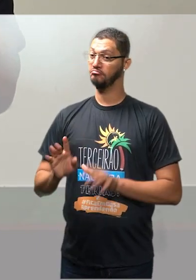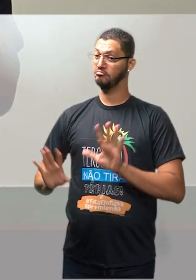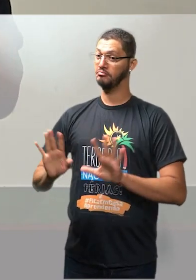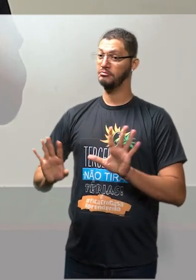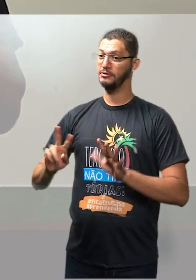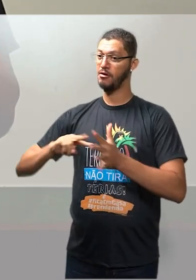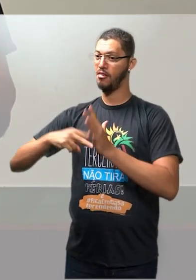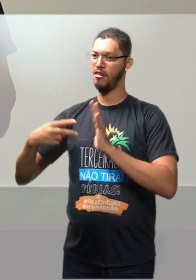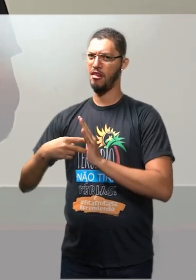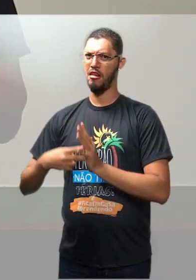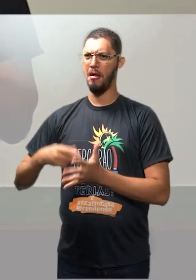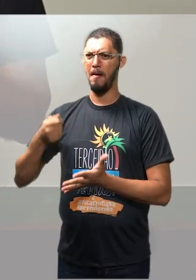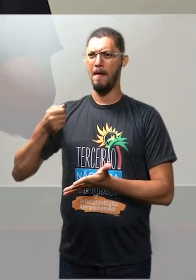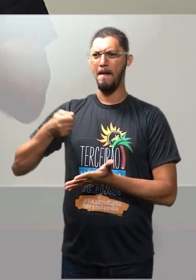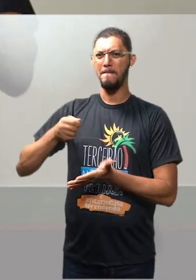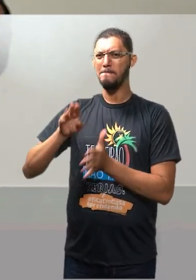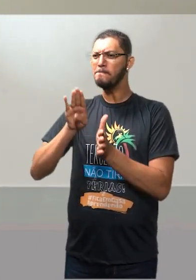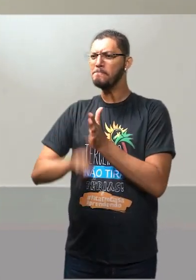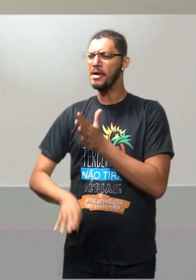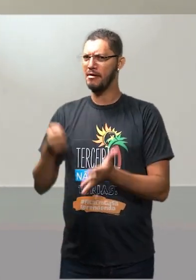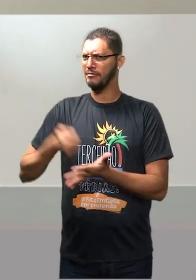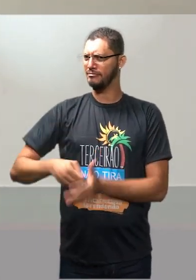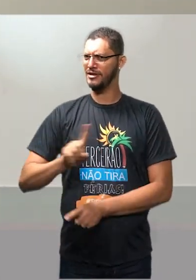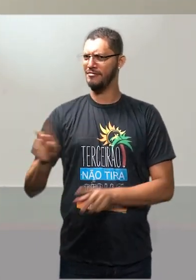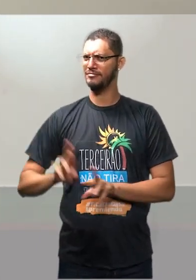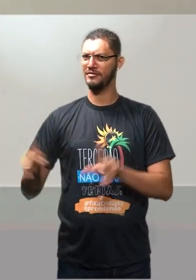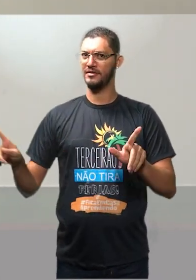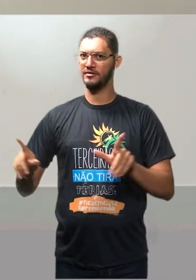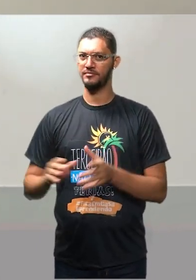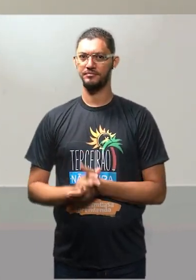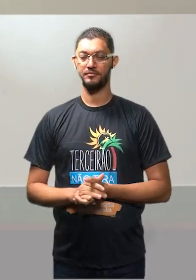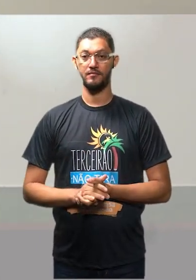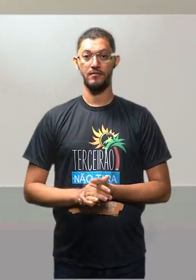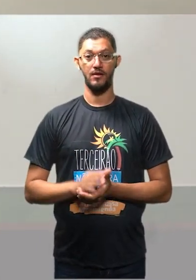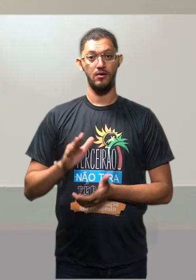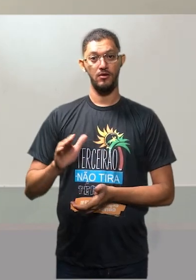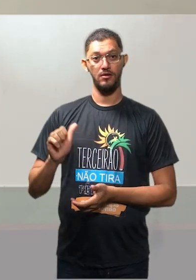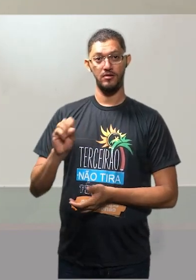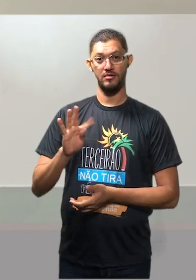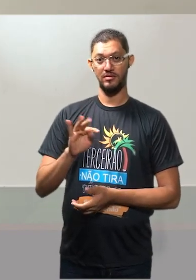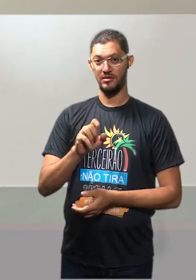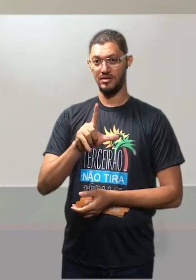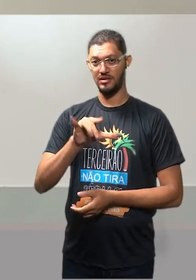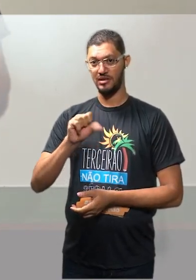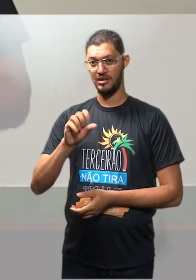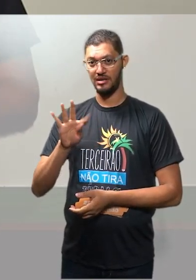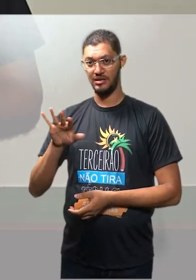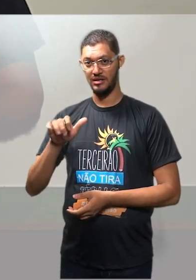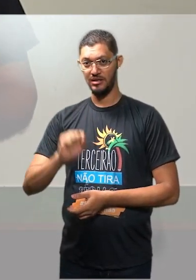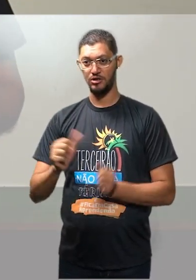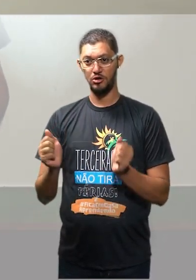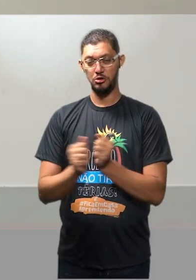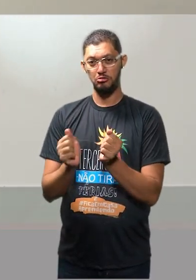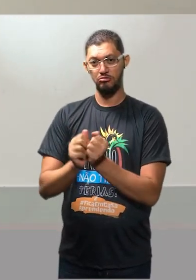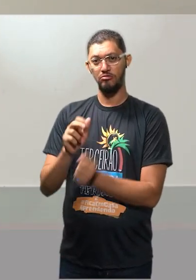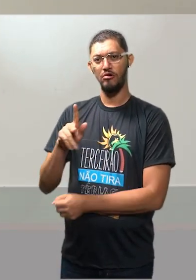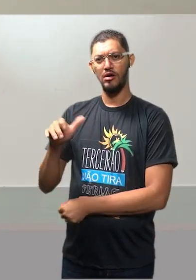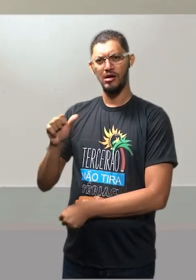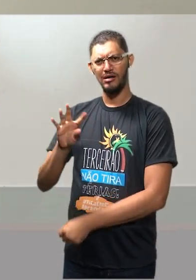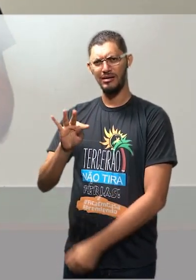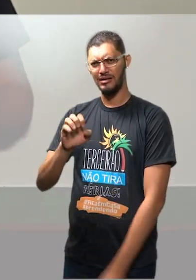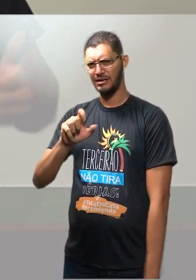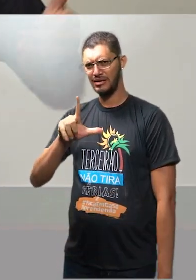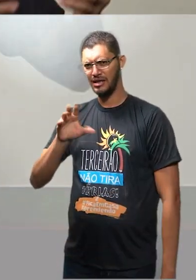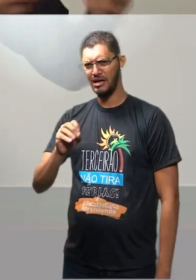significa menos repressor, tá? Os castelistas, que seguem Castelo Branco. E aí,